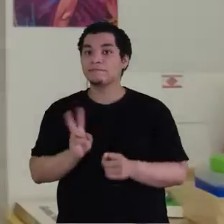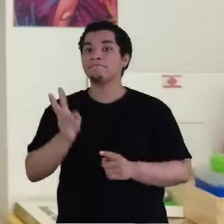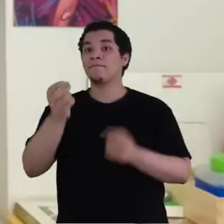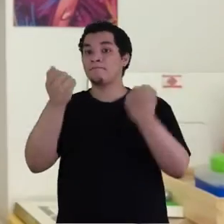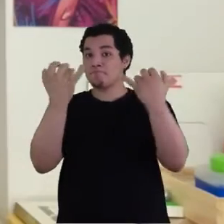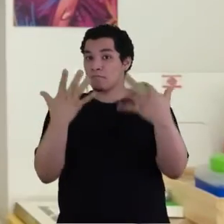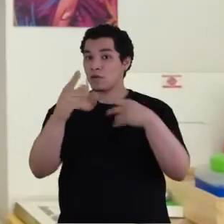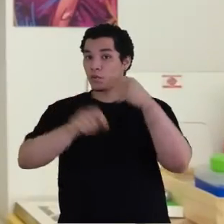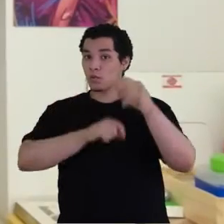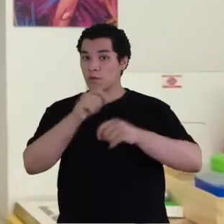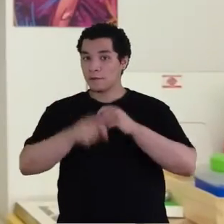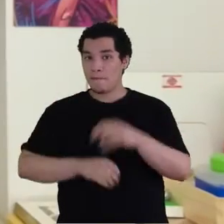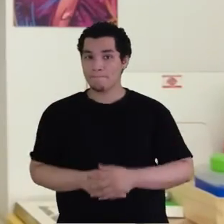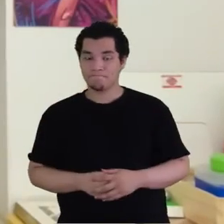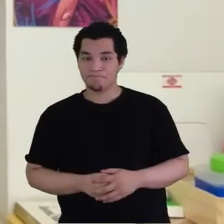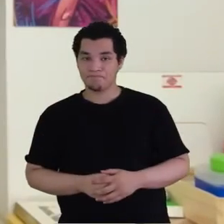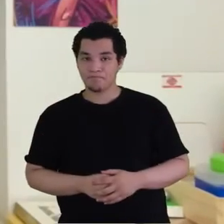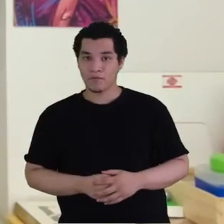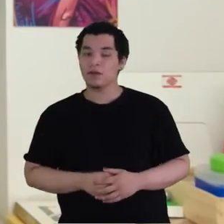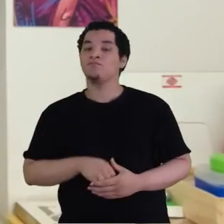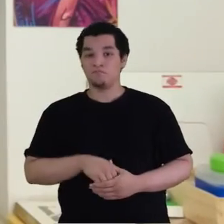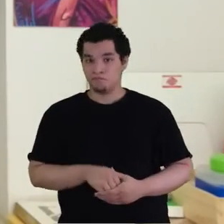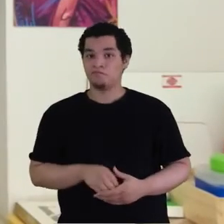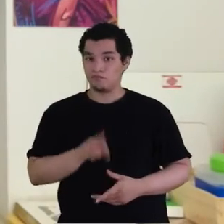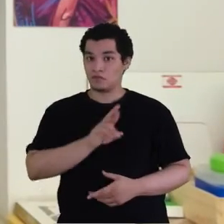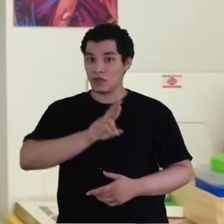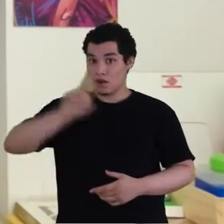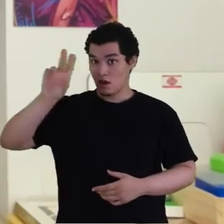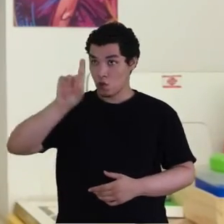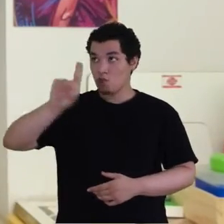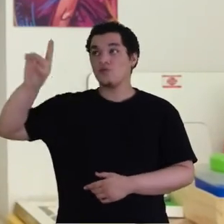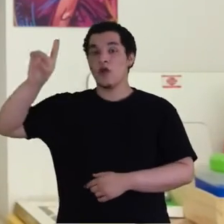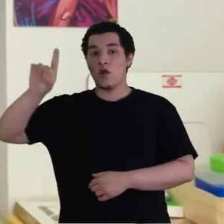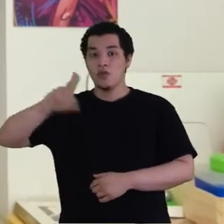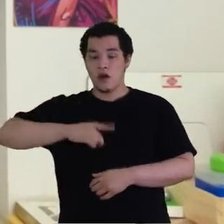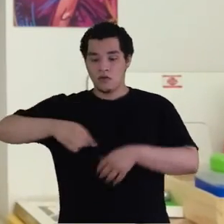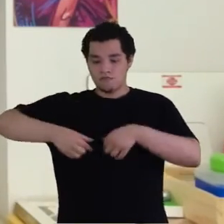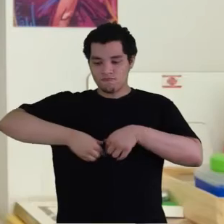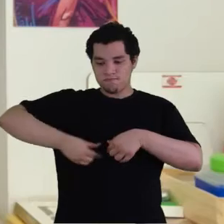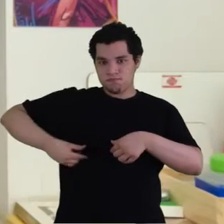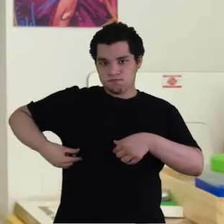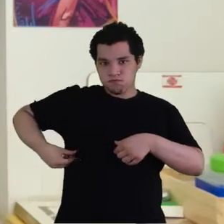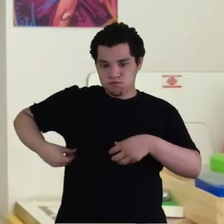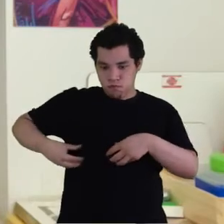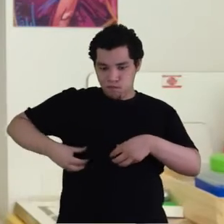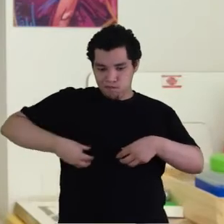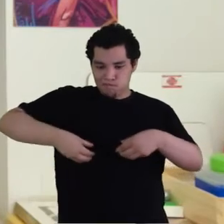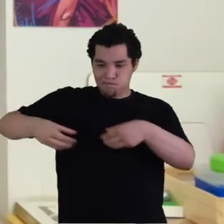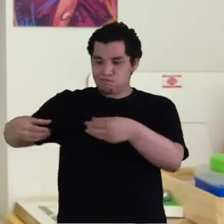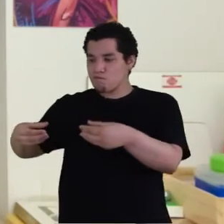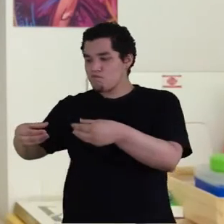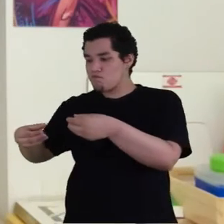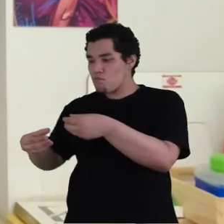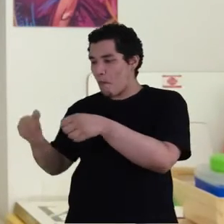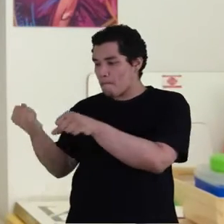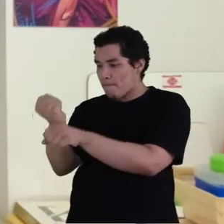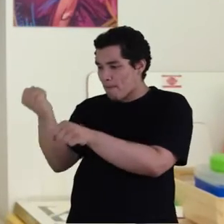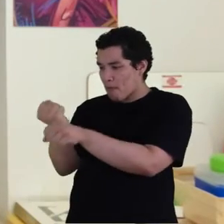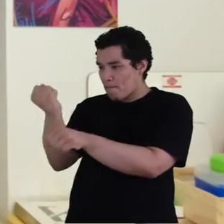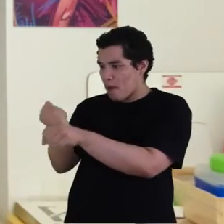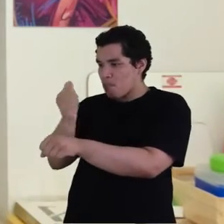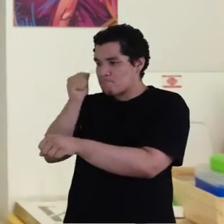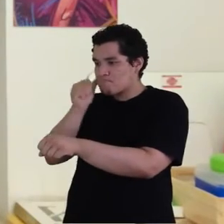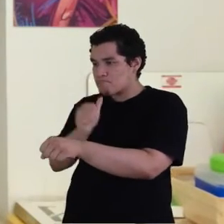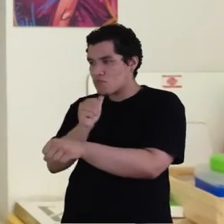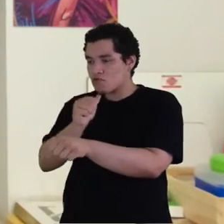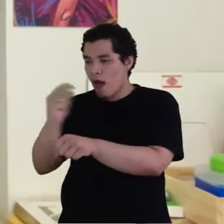ele diz, E da costela que o Senhor Deus havia tirado do homem, formou uma mulher e